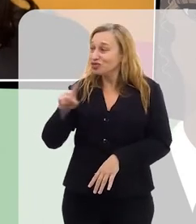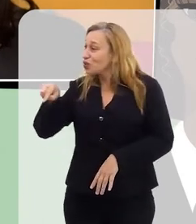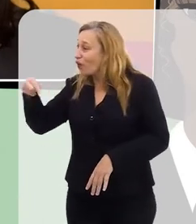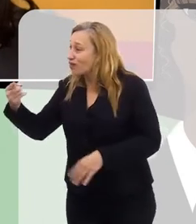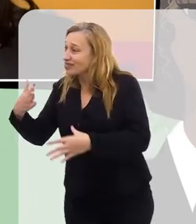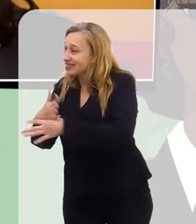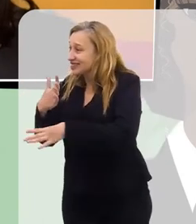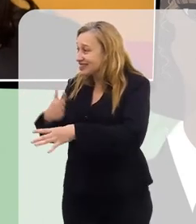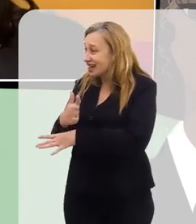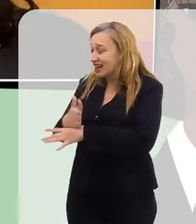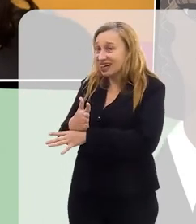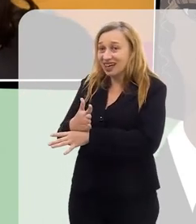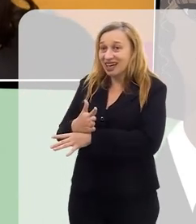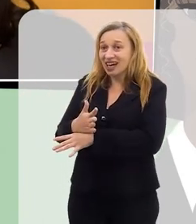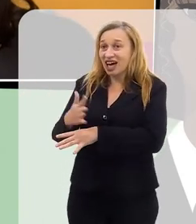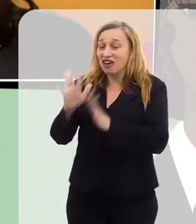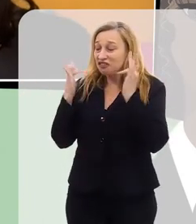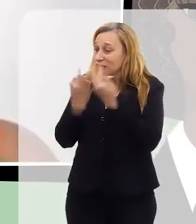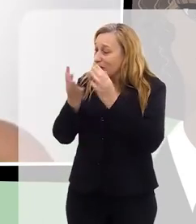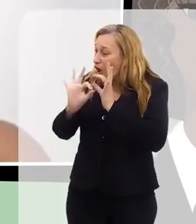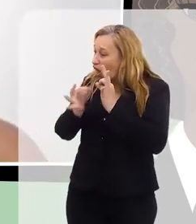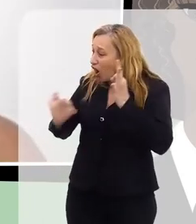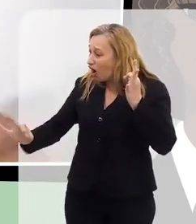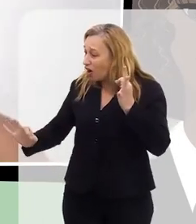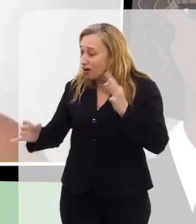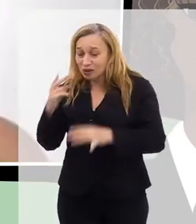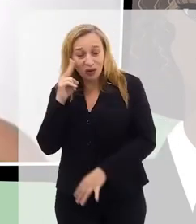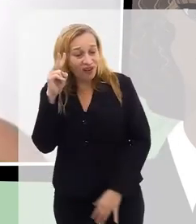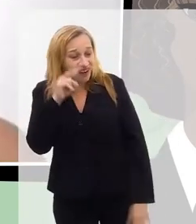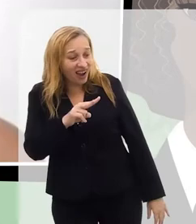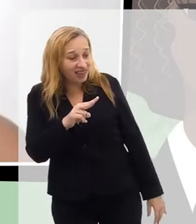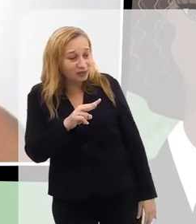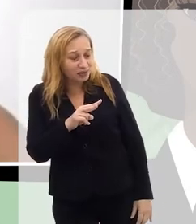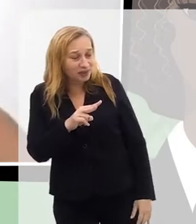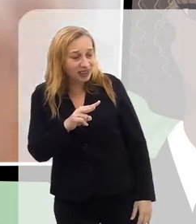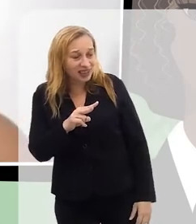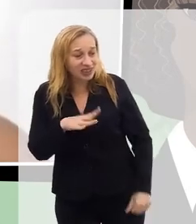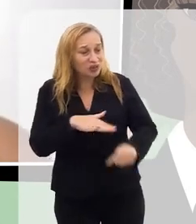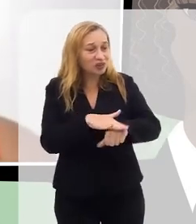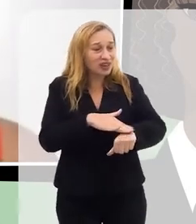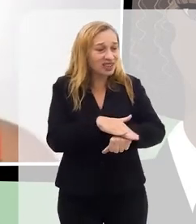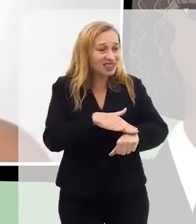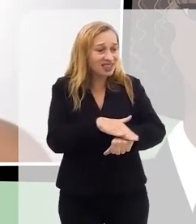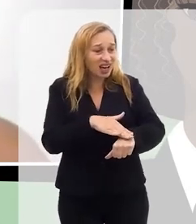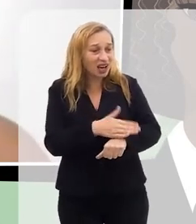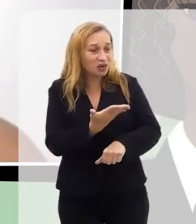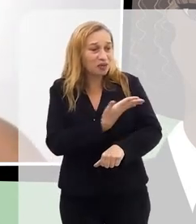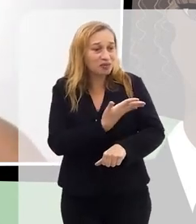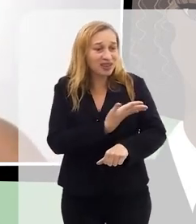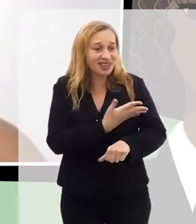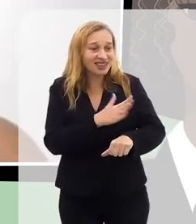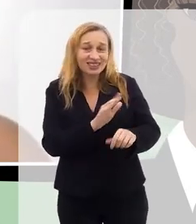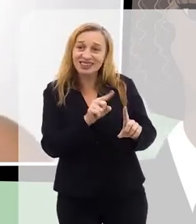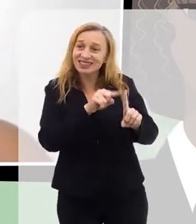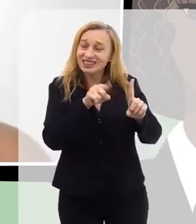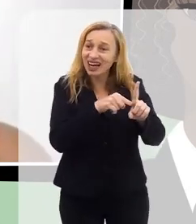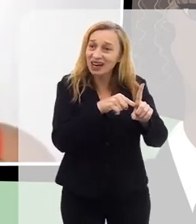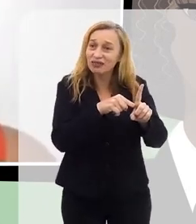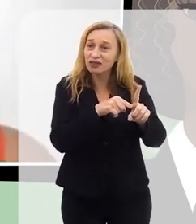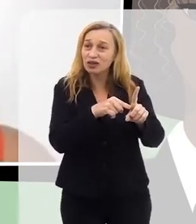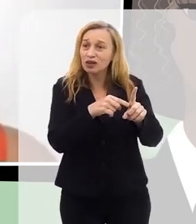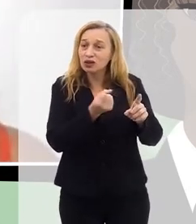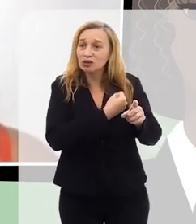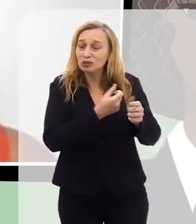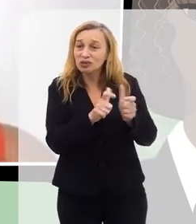venho de outra cidade, minha família longe, quando eu olhava pro lado e ia conversar com amigas que estavam grávidas, a